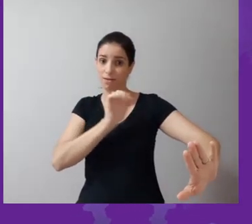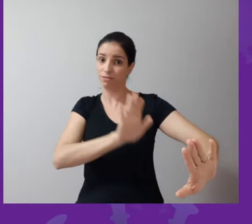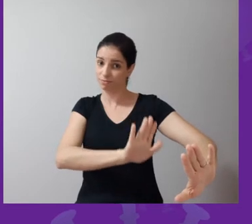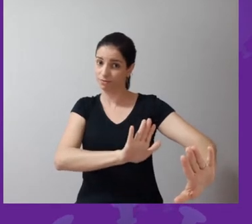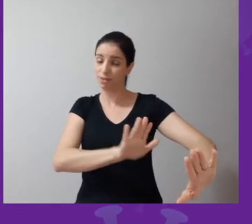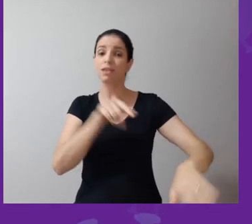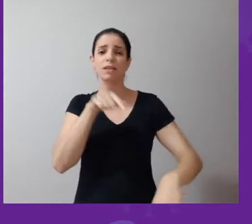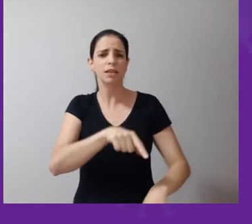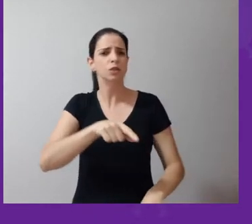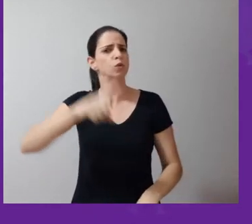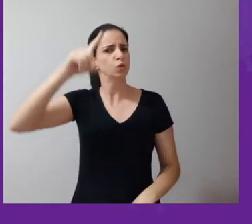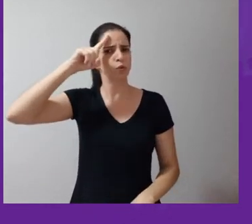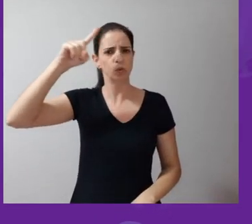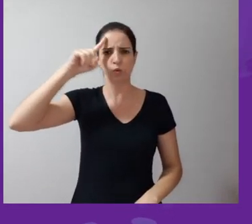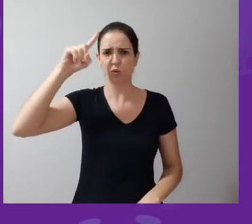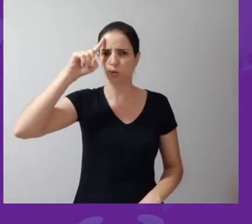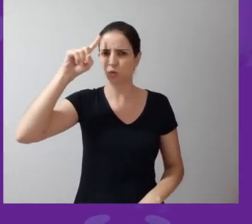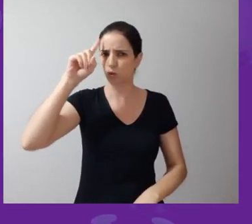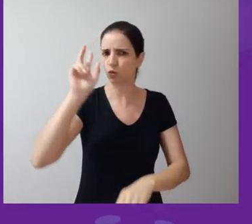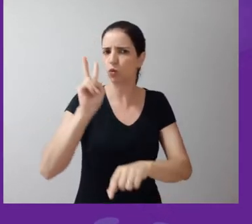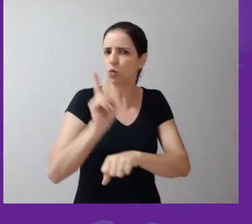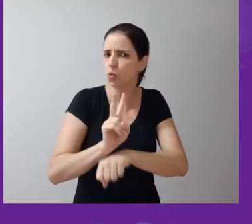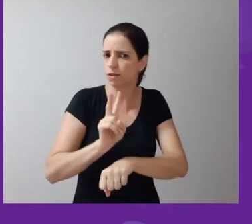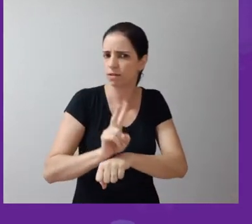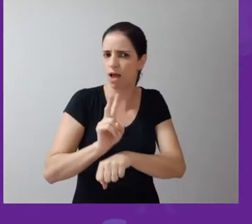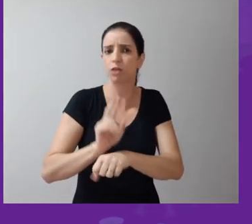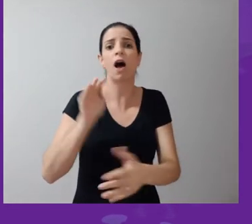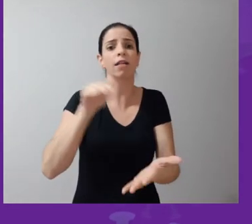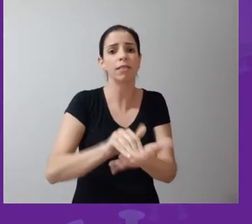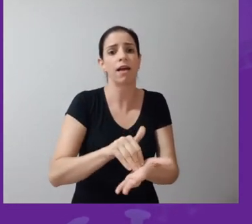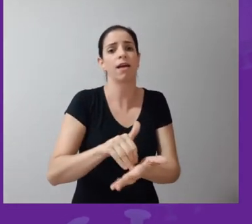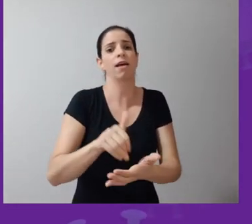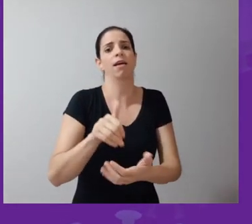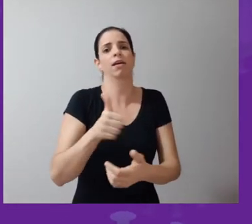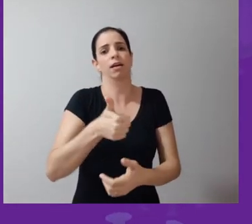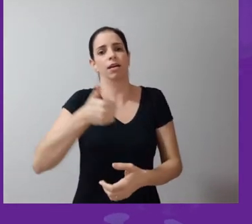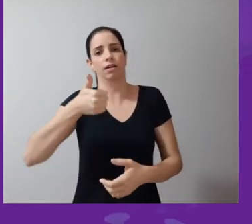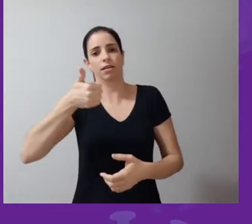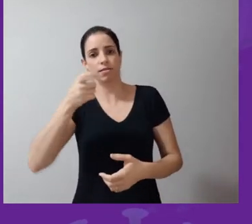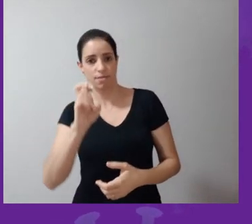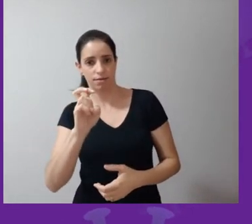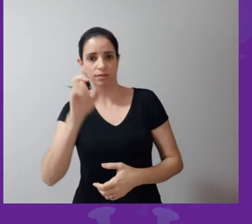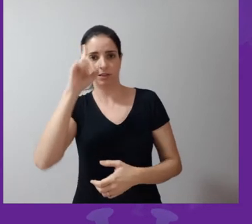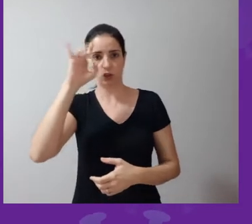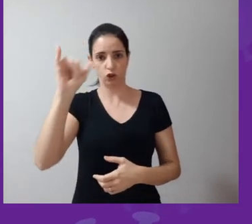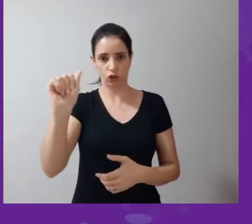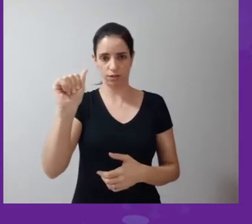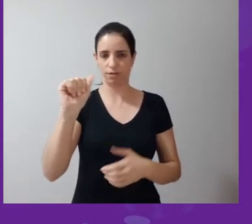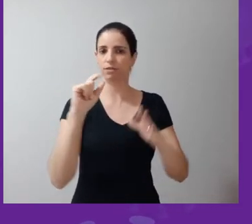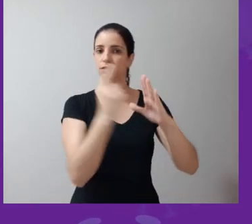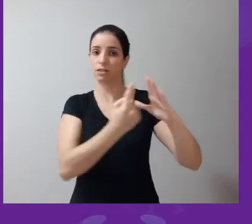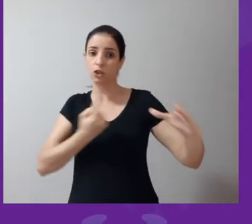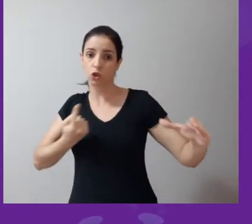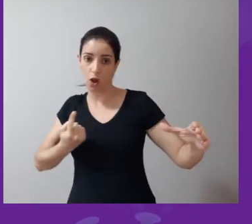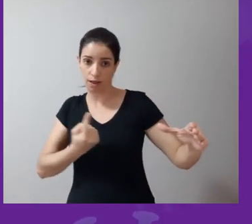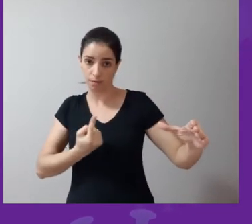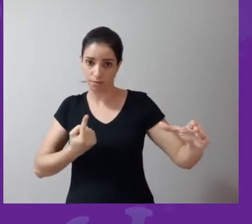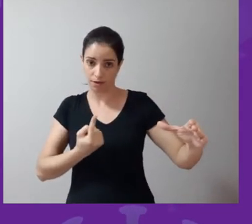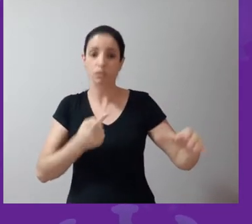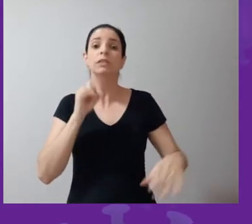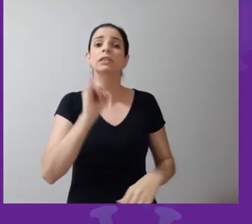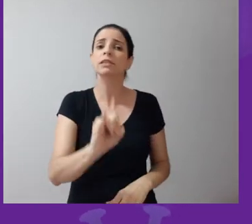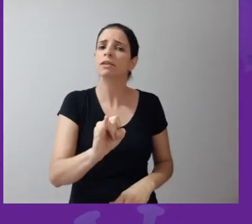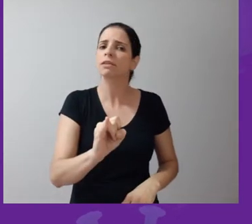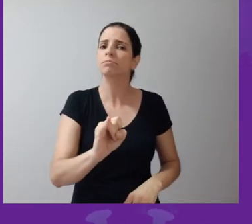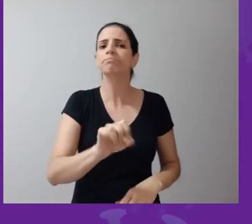Isso é um cuidado cotidiano, diário, até passar os 15 dias de quarentena da mãe. Se a mãe optar, não, eu quero ficar com a criança,